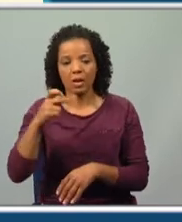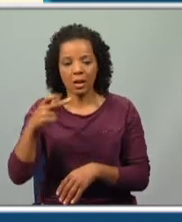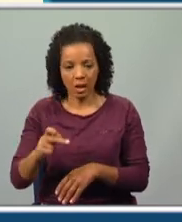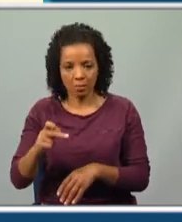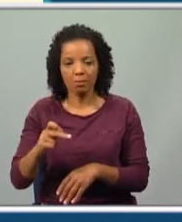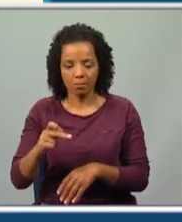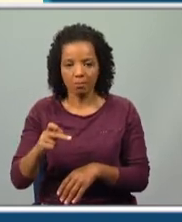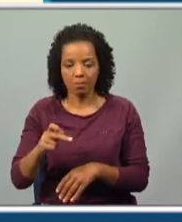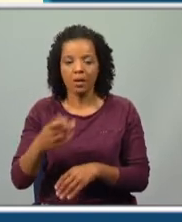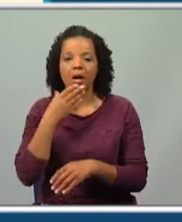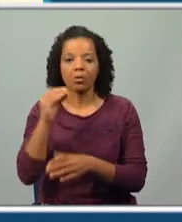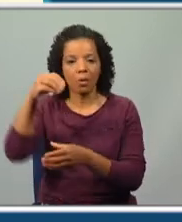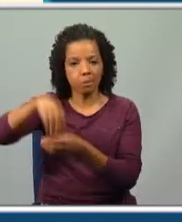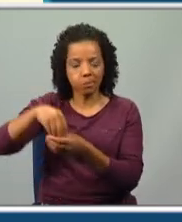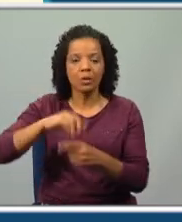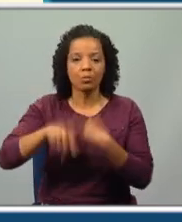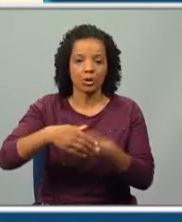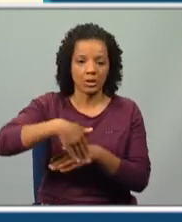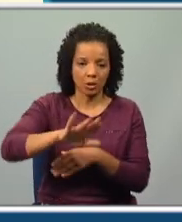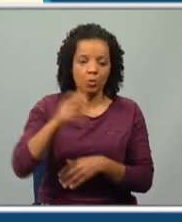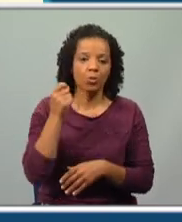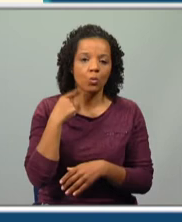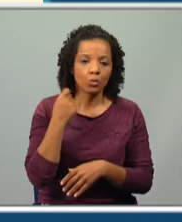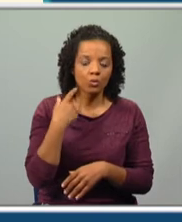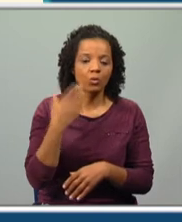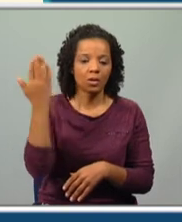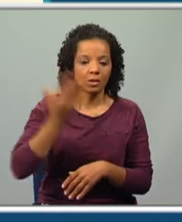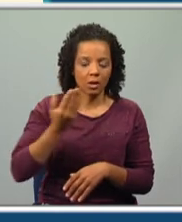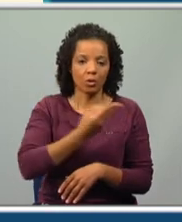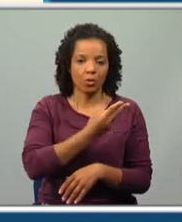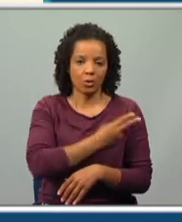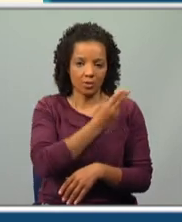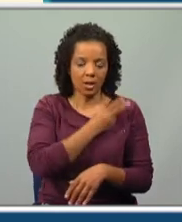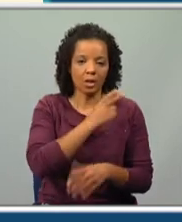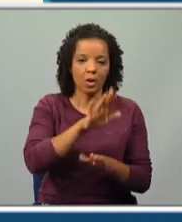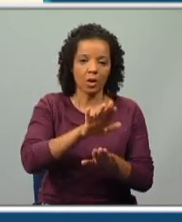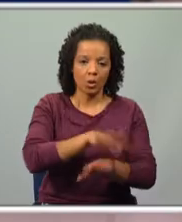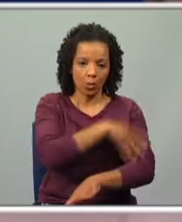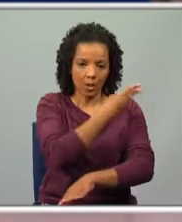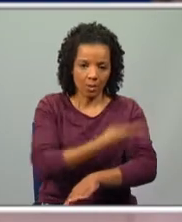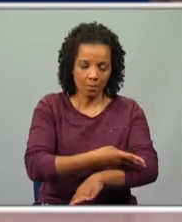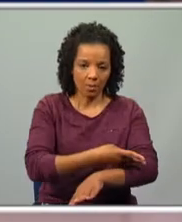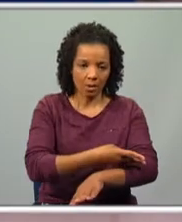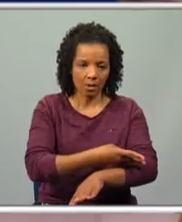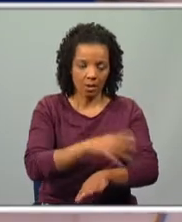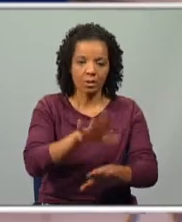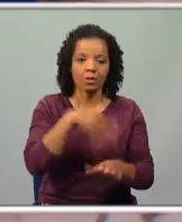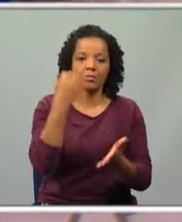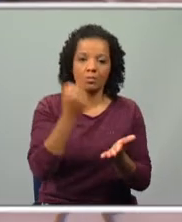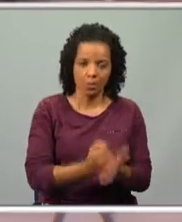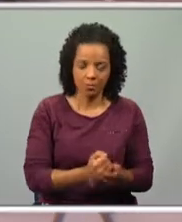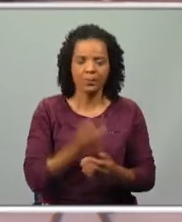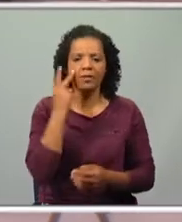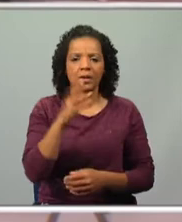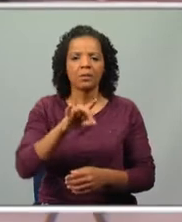para entrar no curso de Direito na Universidade de Coimbra, que ele concluiu. Esta vida